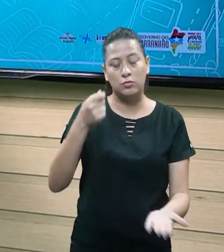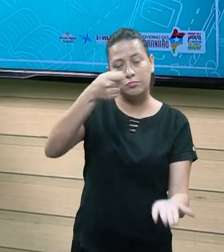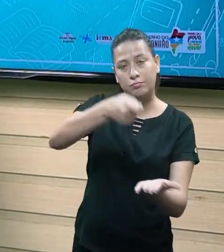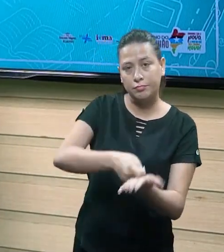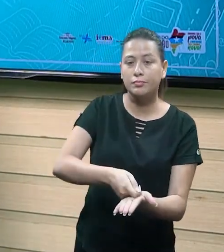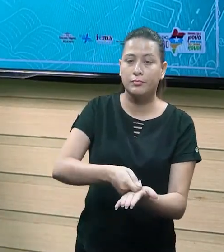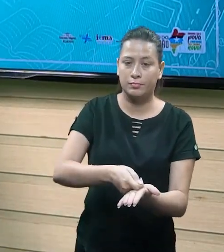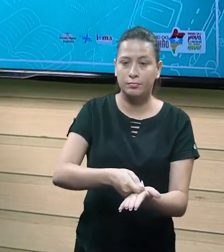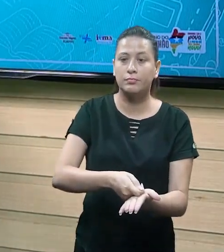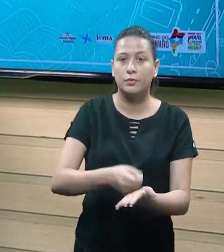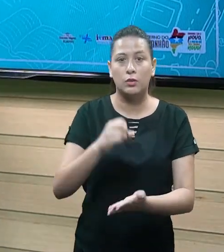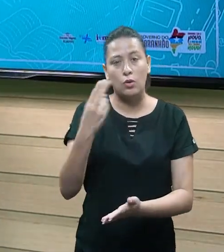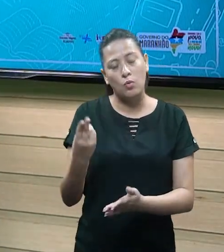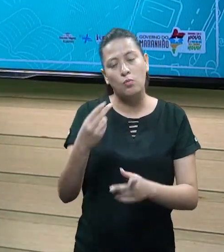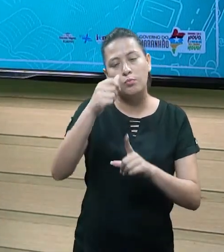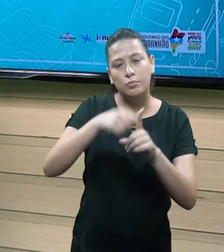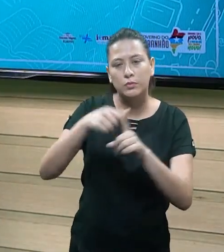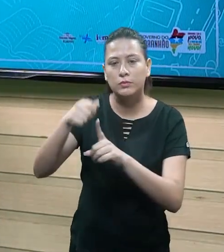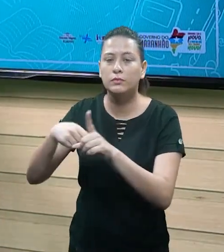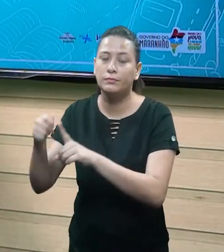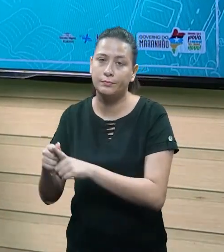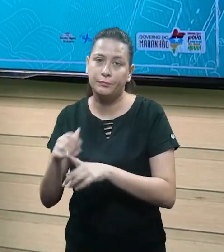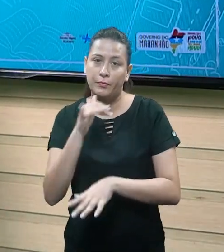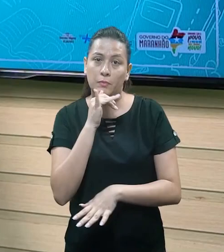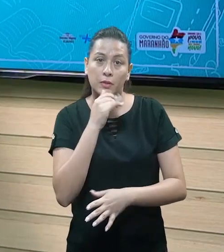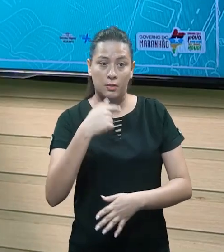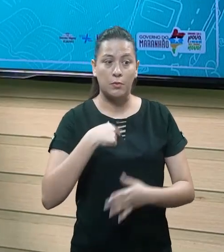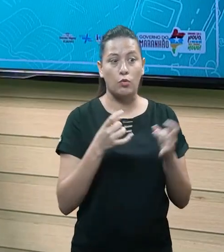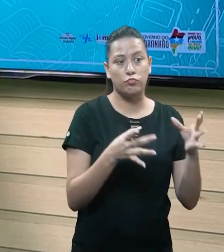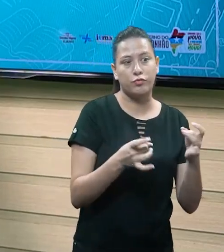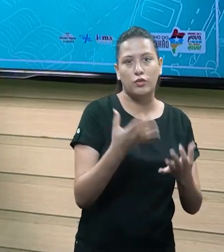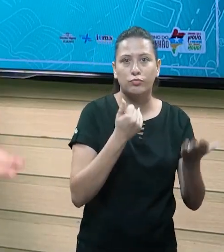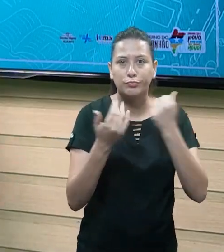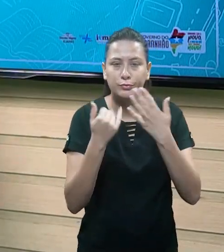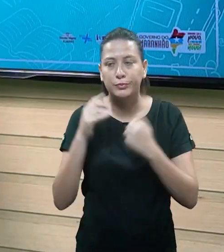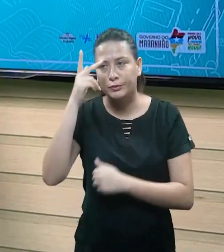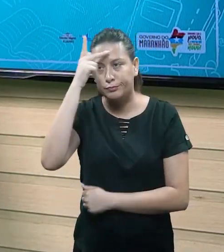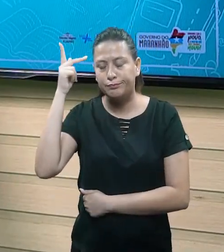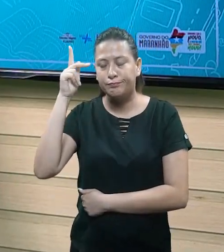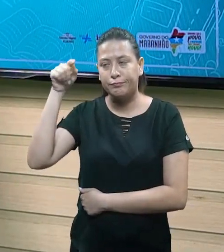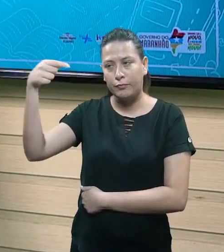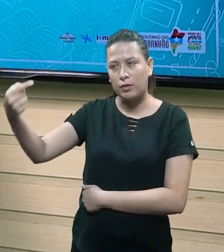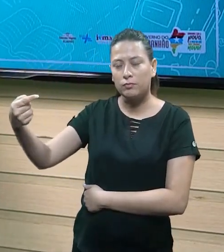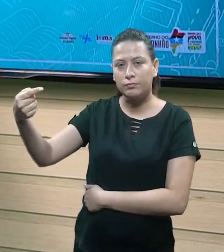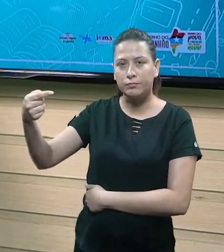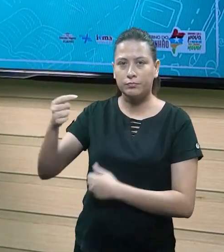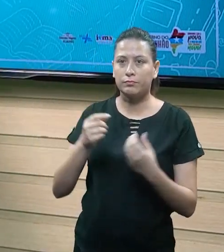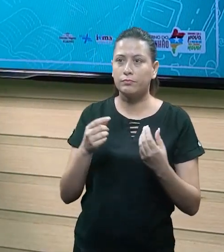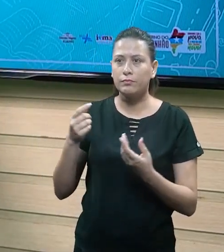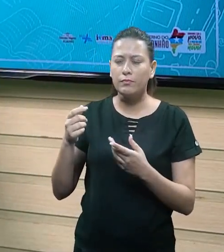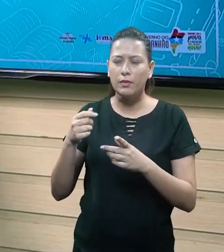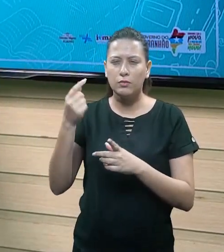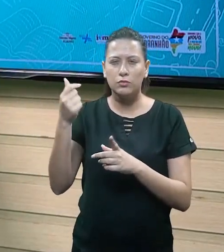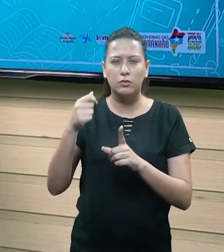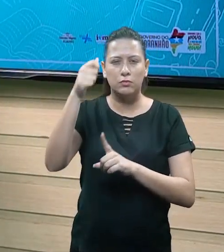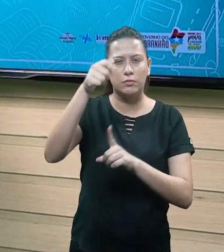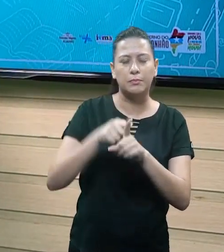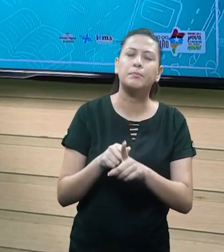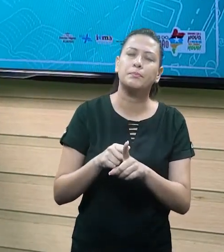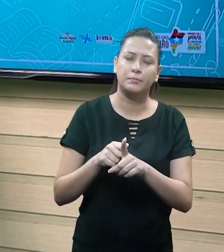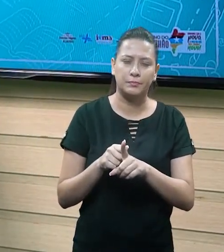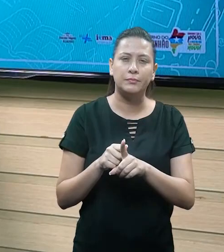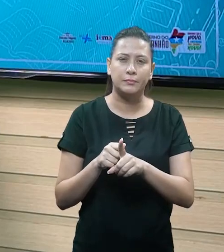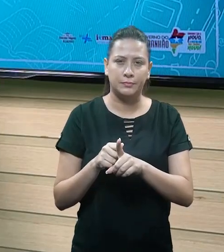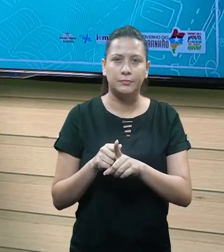perecíveis e eu tenho um comprador, uma pessoa jurídica comprador da minha empresa e ele vai comprar em grande quantidade. Só que ele vai pagar somente daqui a um mês, daqui a